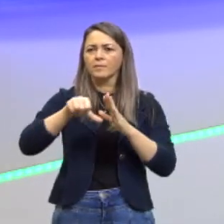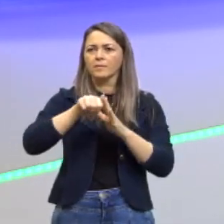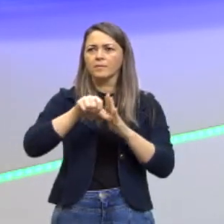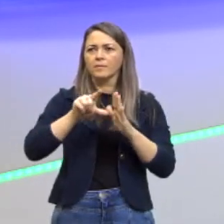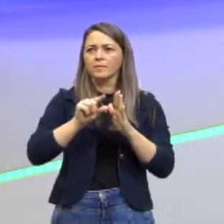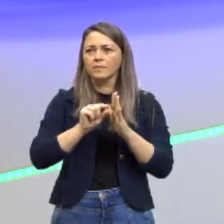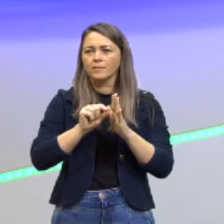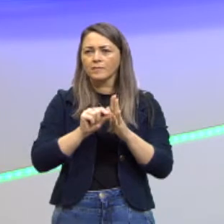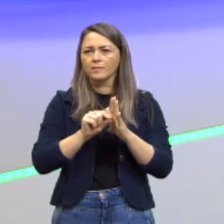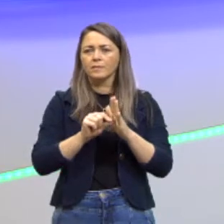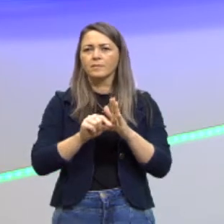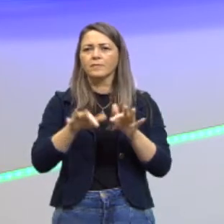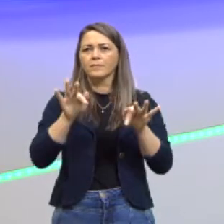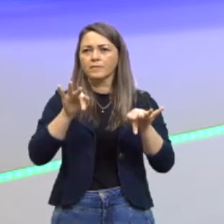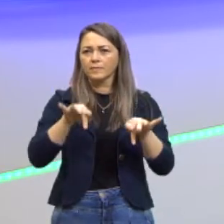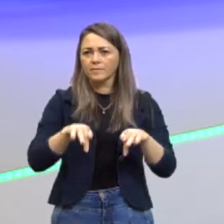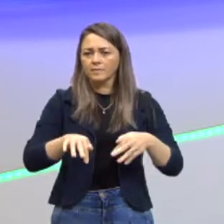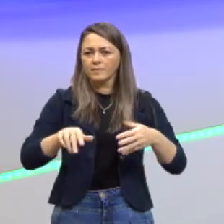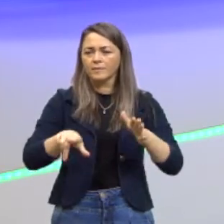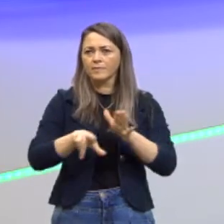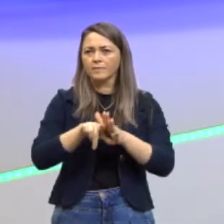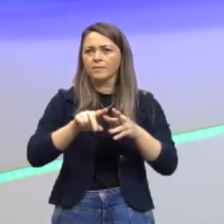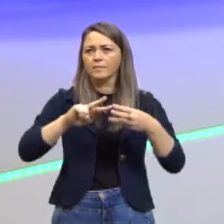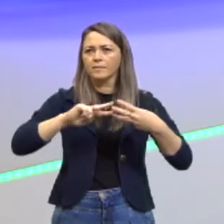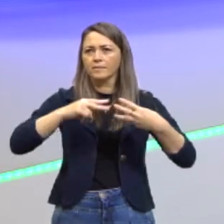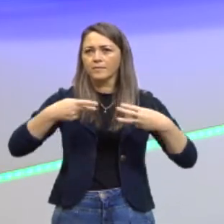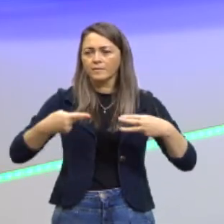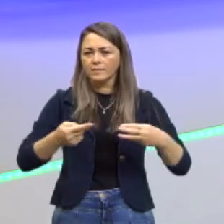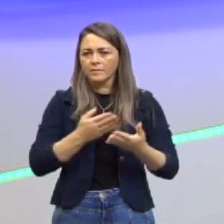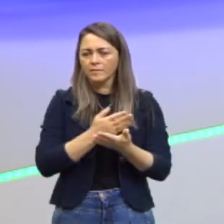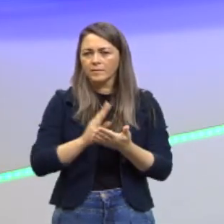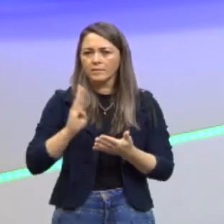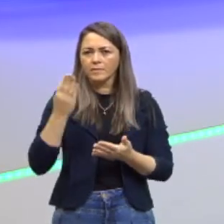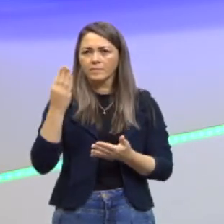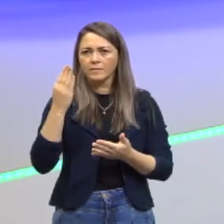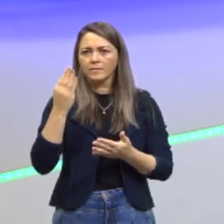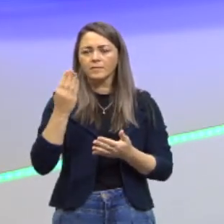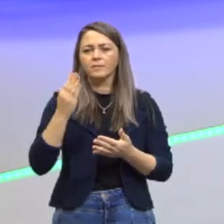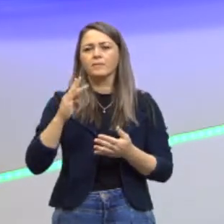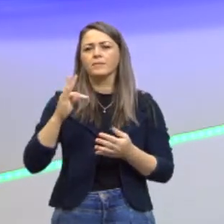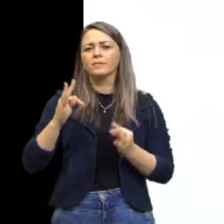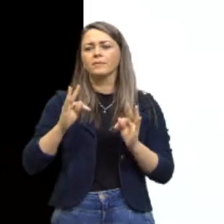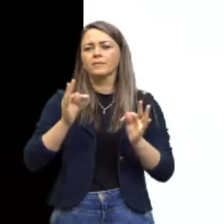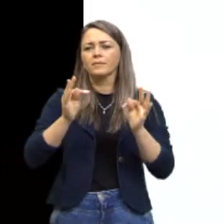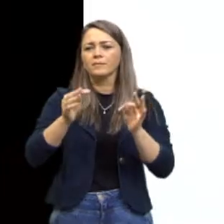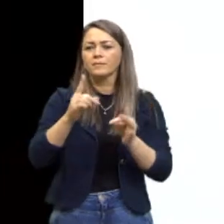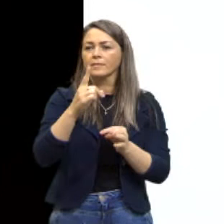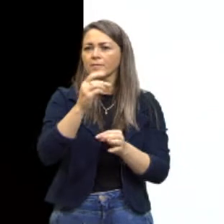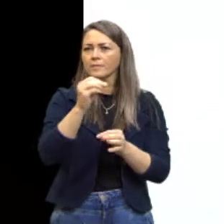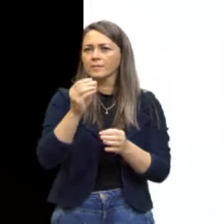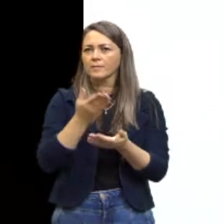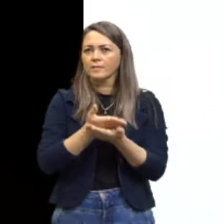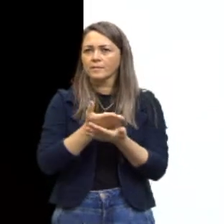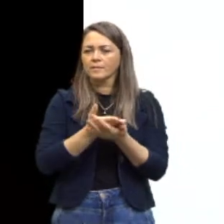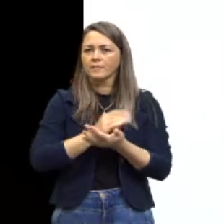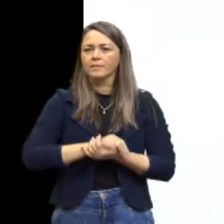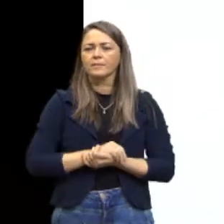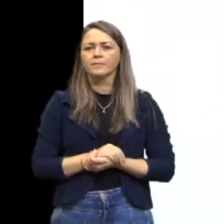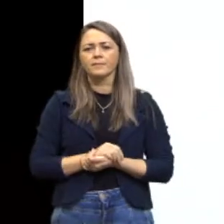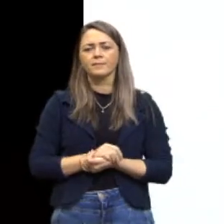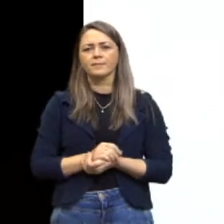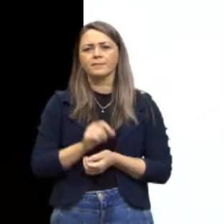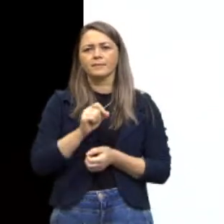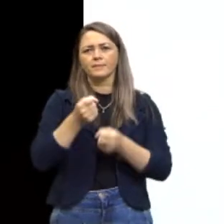mas finalizando a Lei de Mendel e entrando para a biotecnologia agora na décima aula. Então, o que eu quero